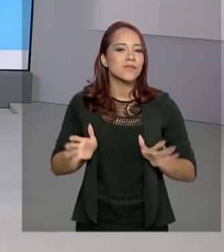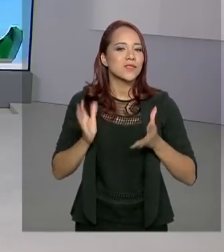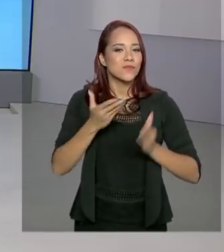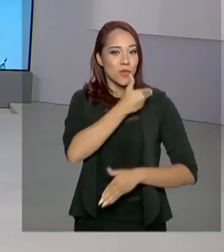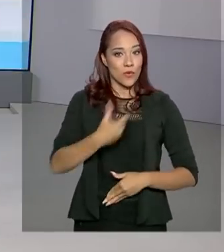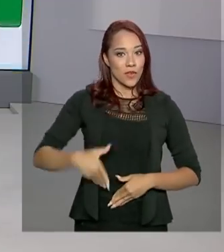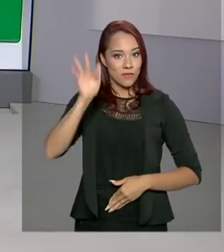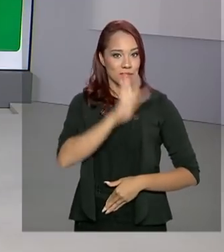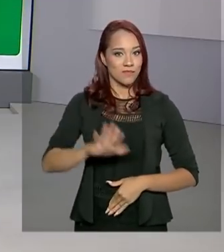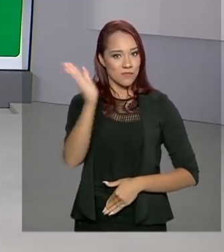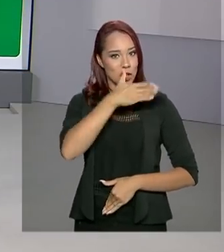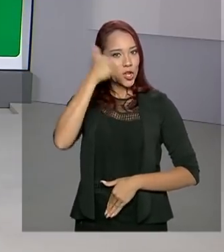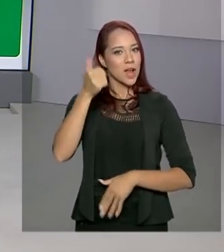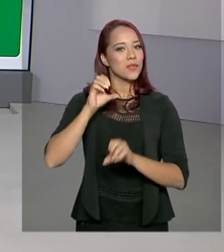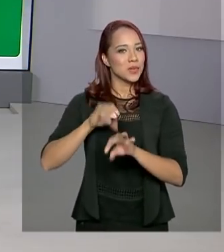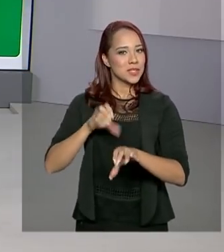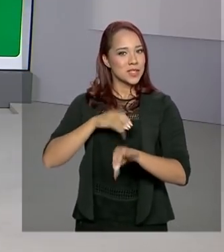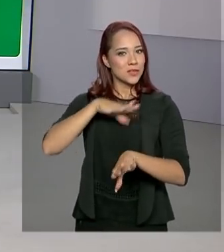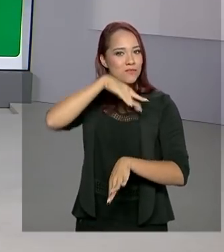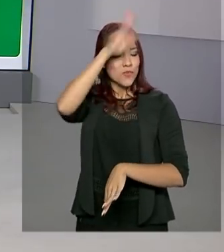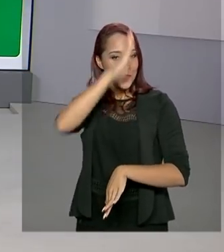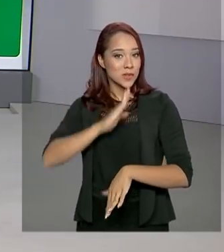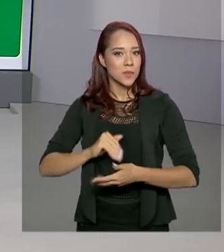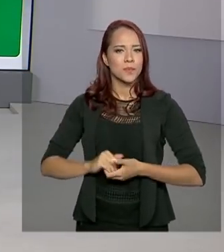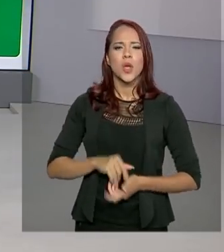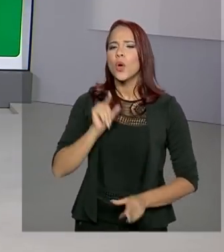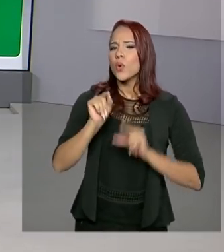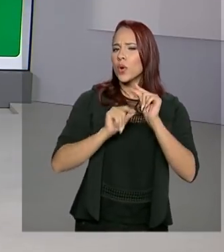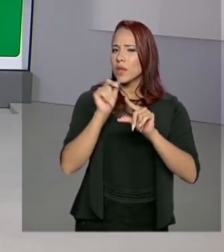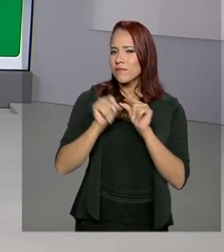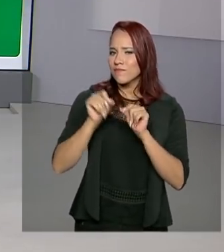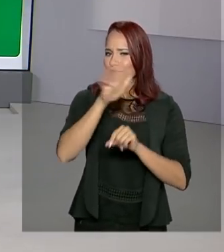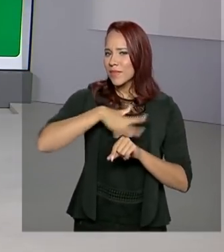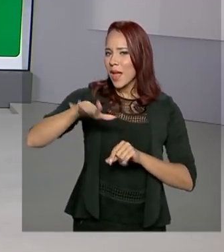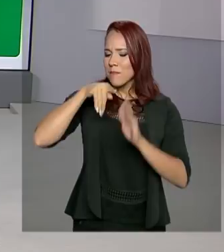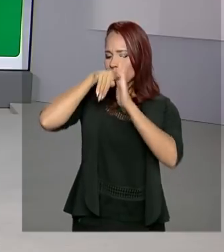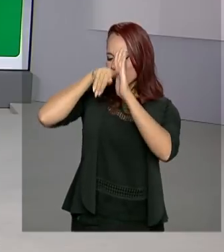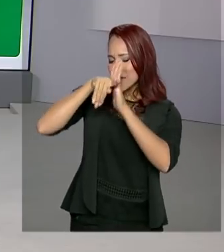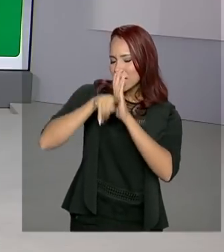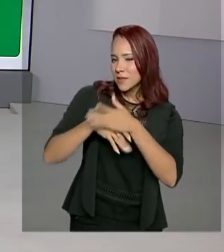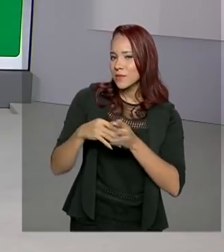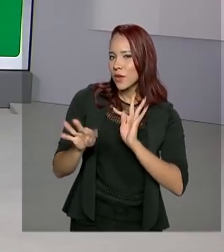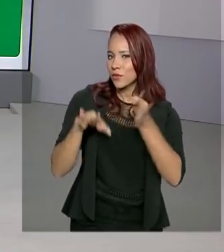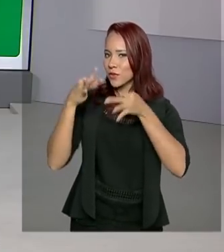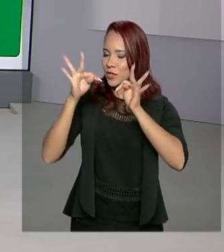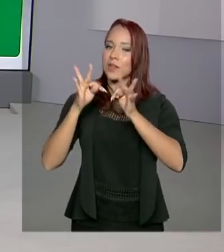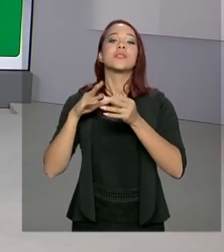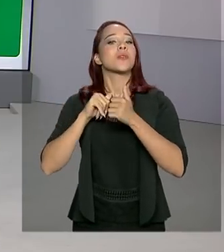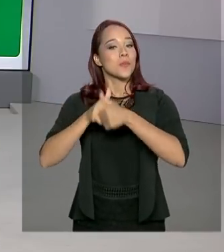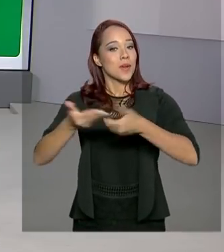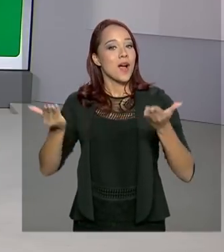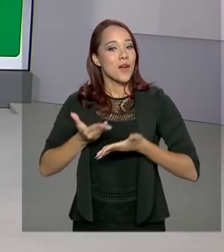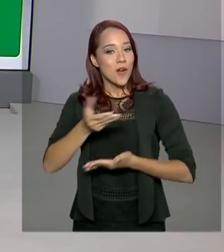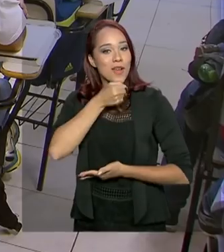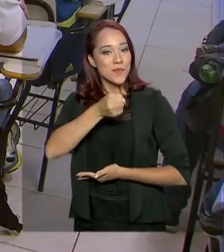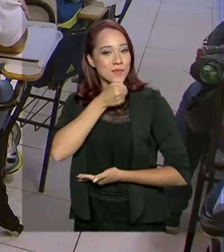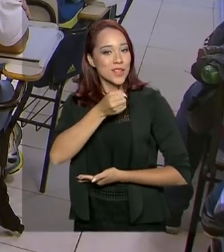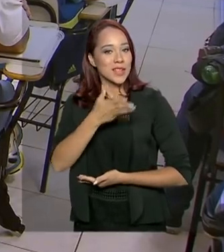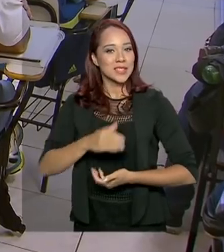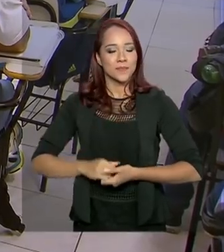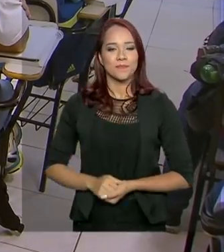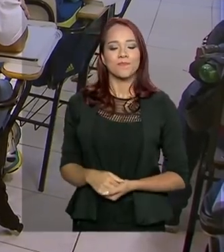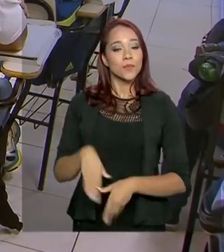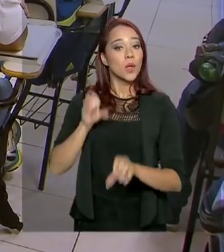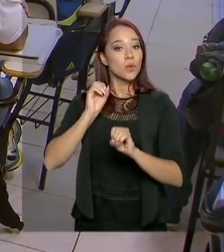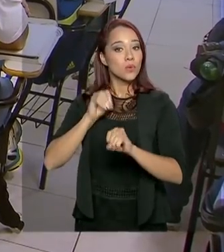para melhorar o ensino no país. E o que foi feito na área da pesquisa e tecnologia? Você acompanha agora a reportagem. A